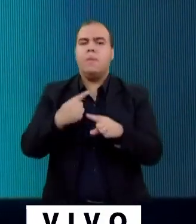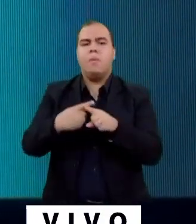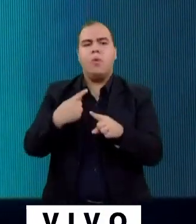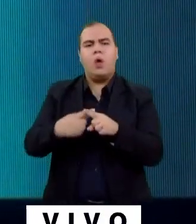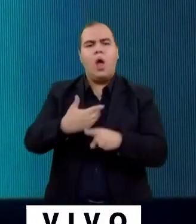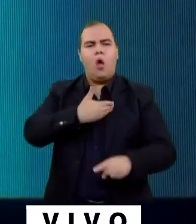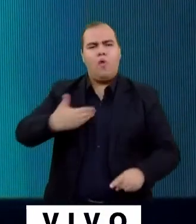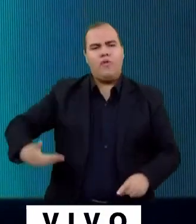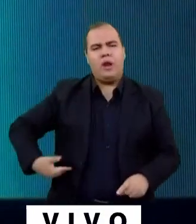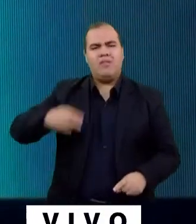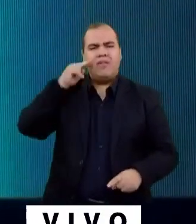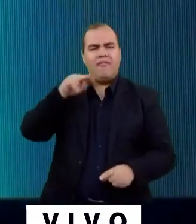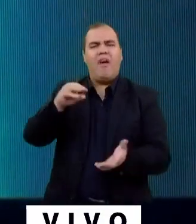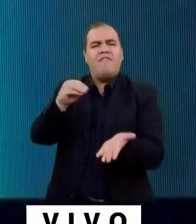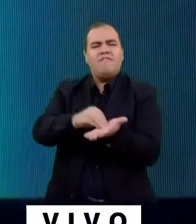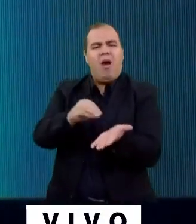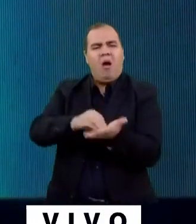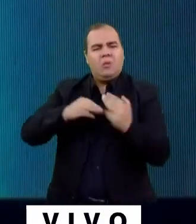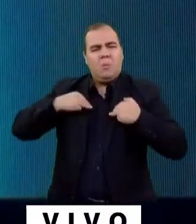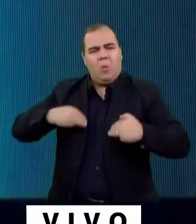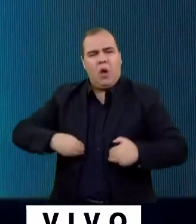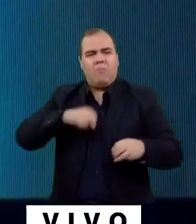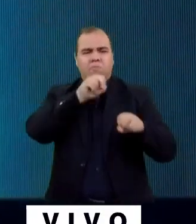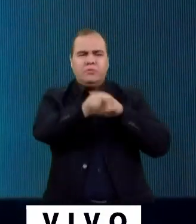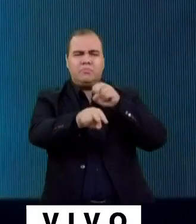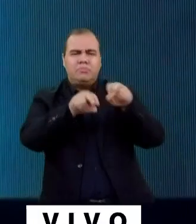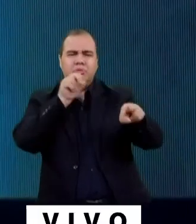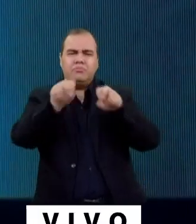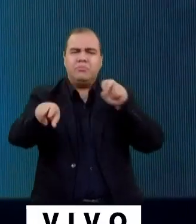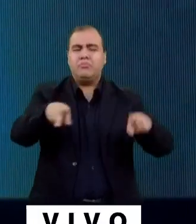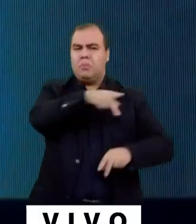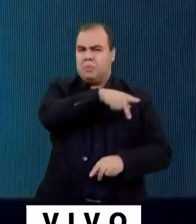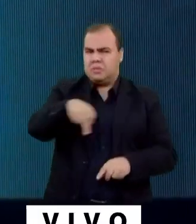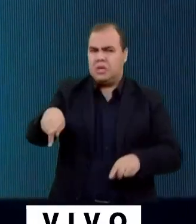cassação e desmoralização todos os presidentes que concederam a corrupção. Bom.